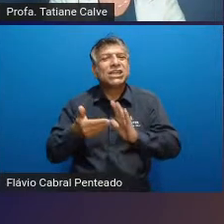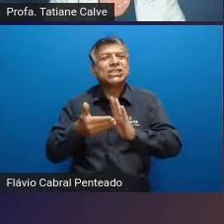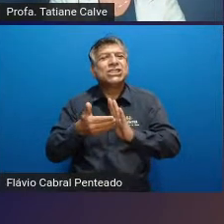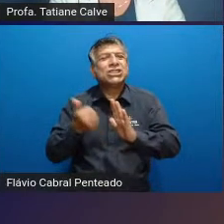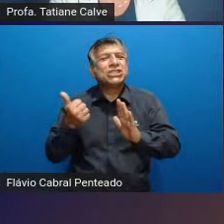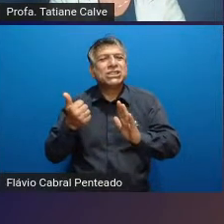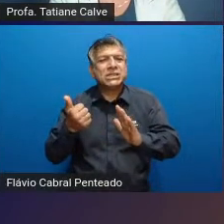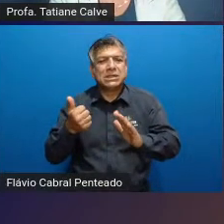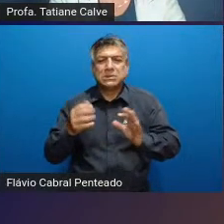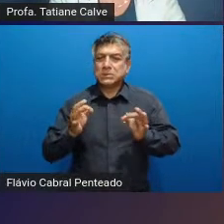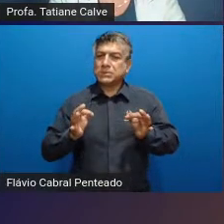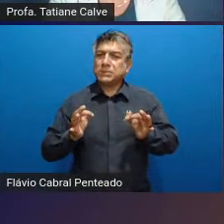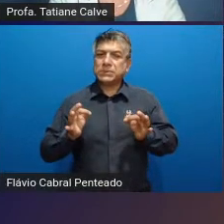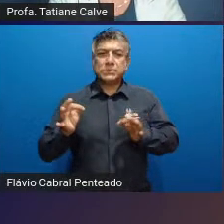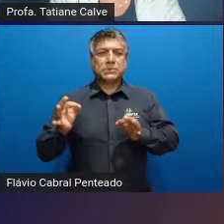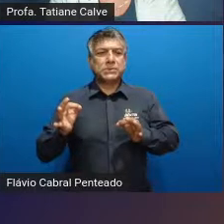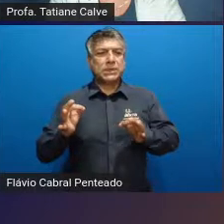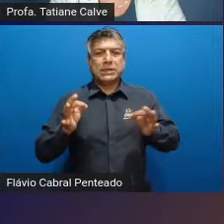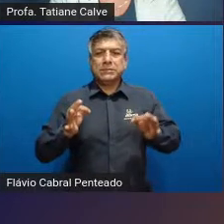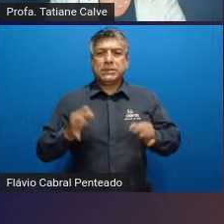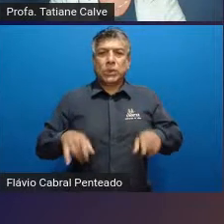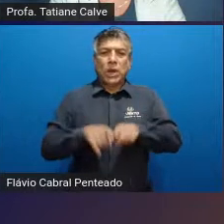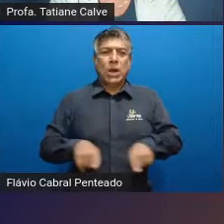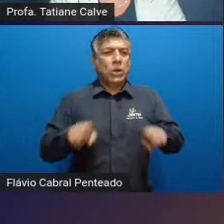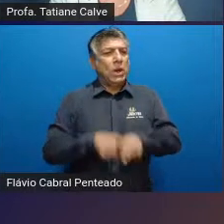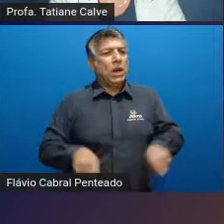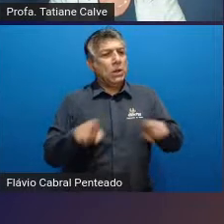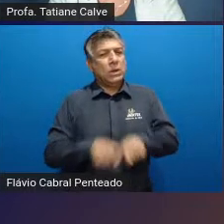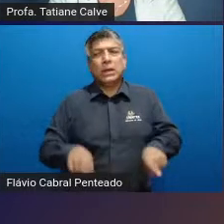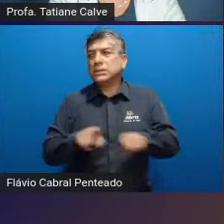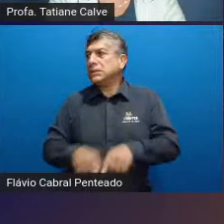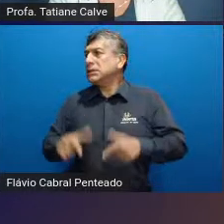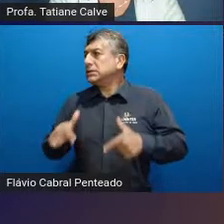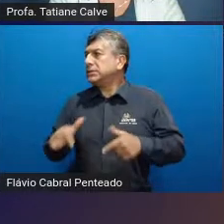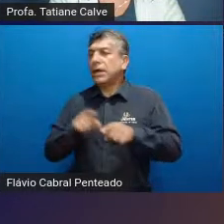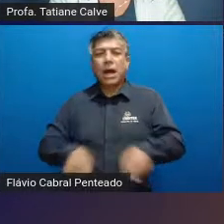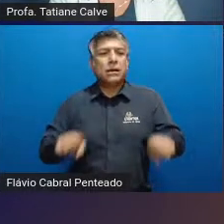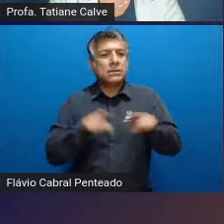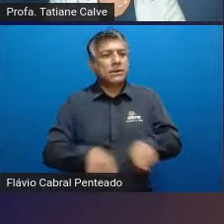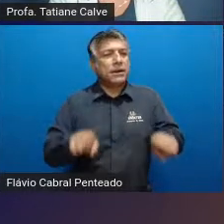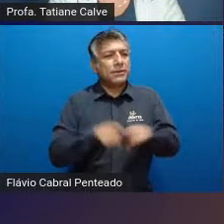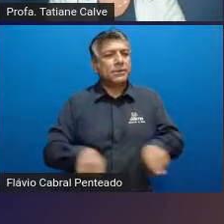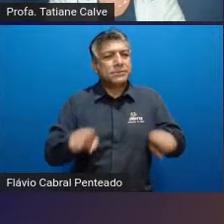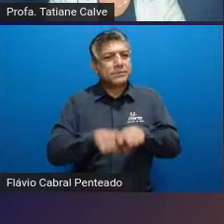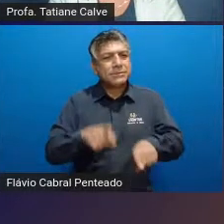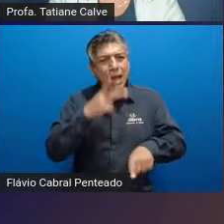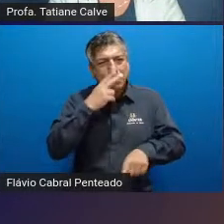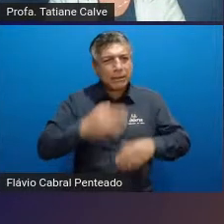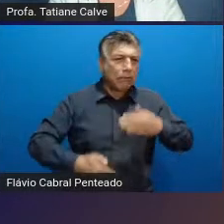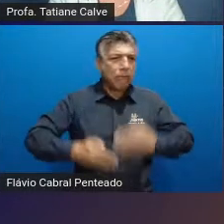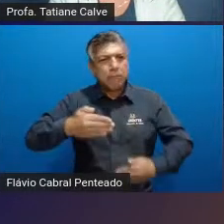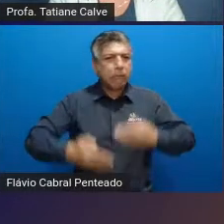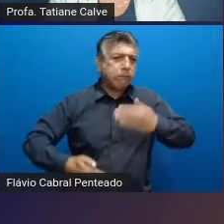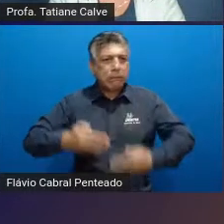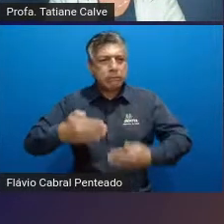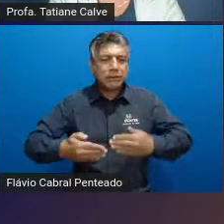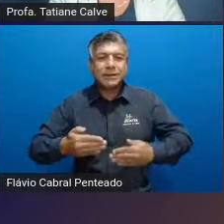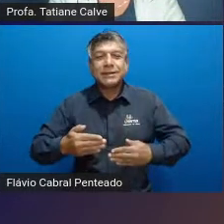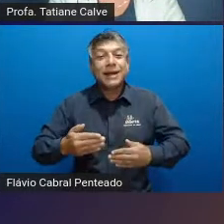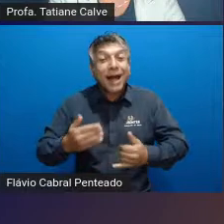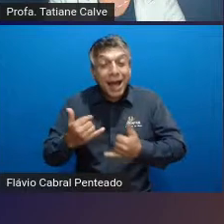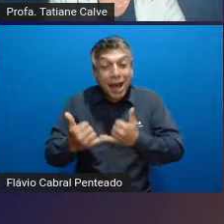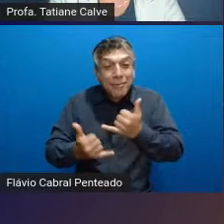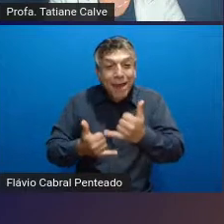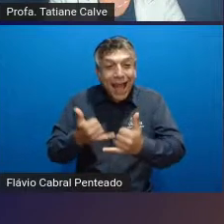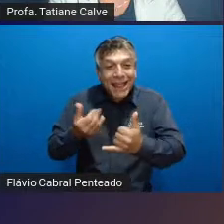paradigmas de que se tem que repetir repetir repetir repetir exatamente de uma forma mecânica então a ludicidade traz